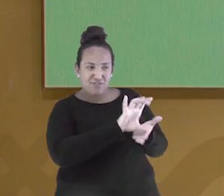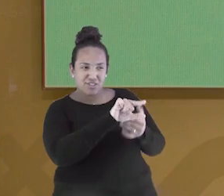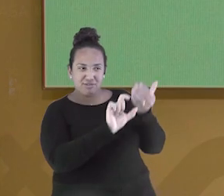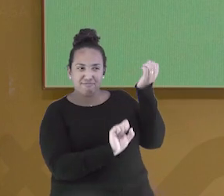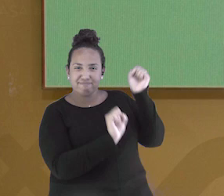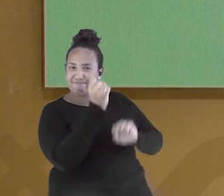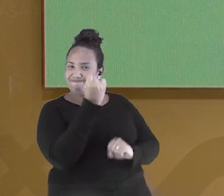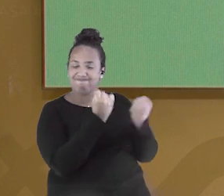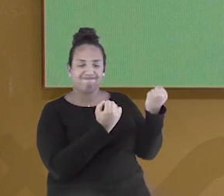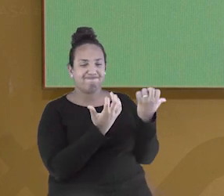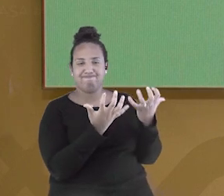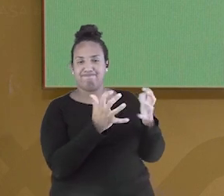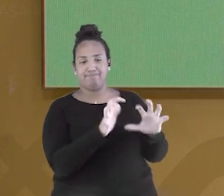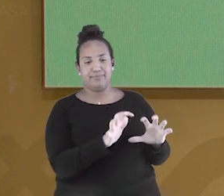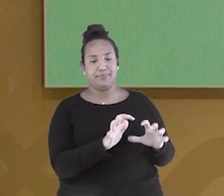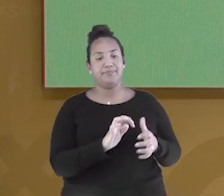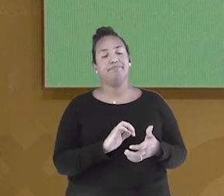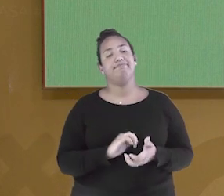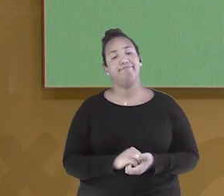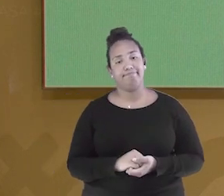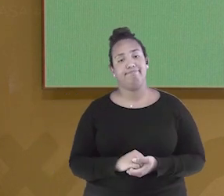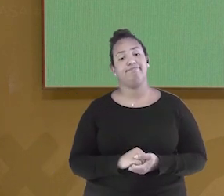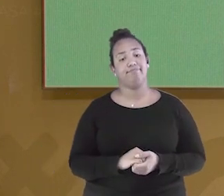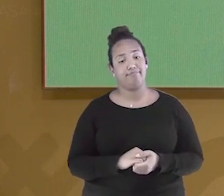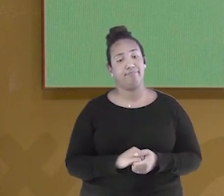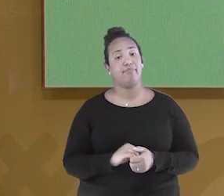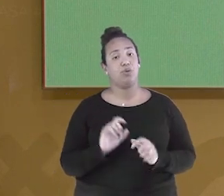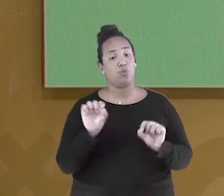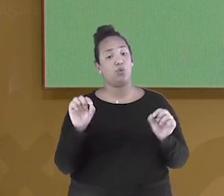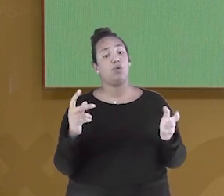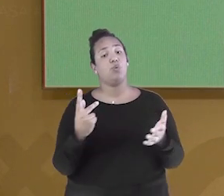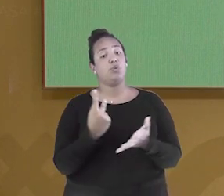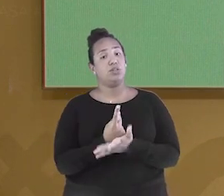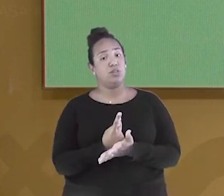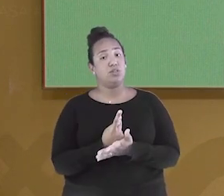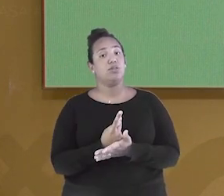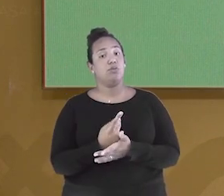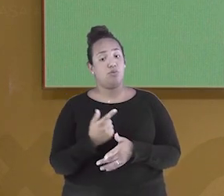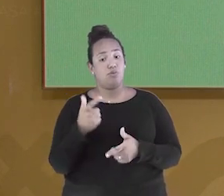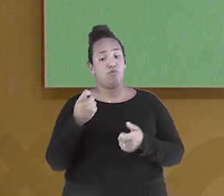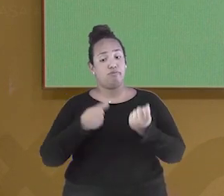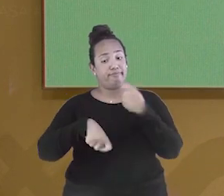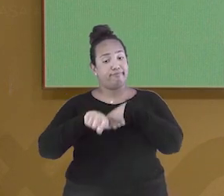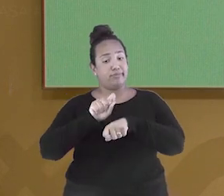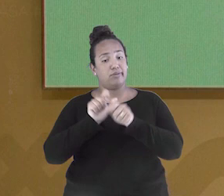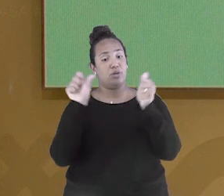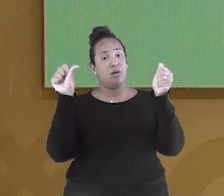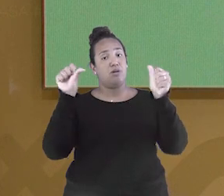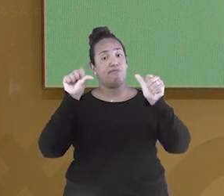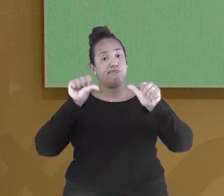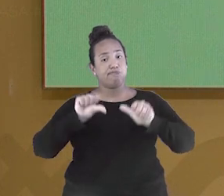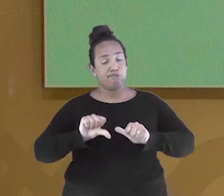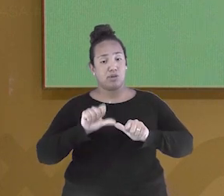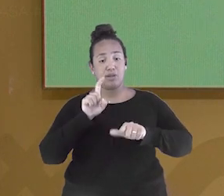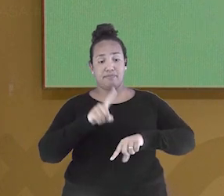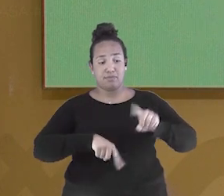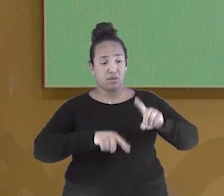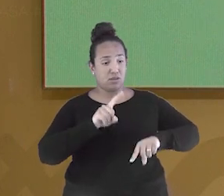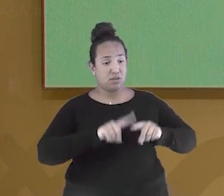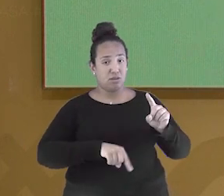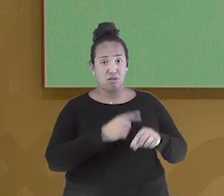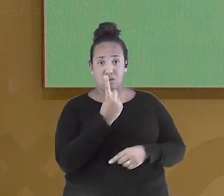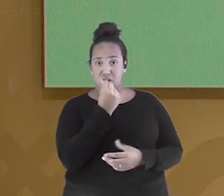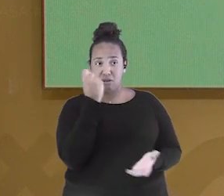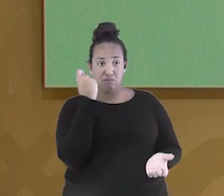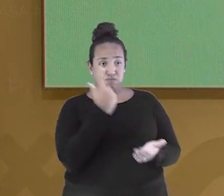Isso gerou uma superinflação, que é quando os preços dos produtos aumentam sem parar e fez com que a política